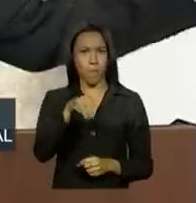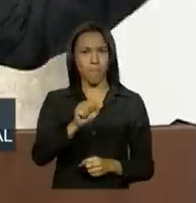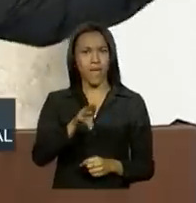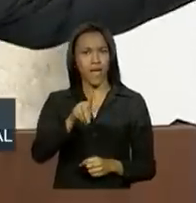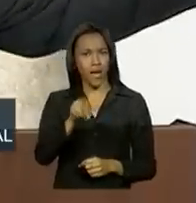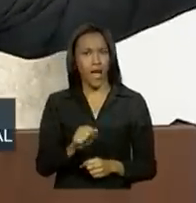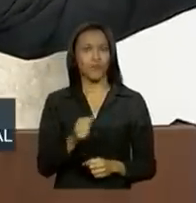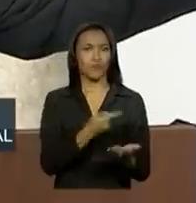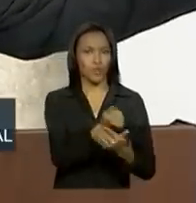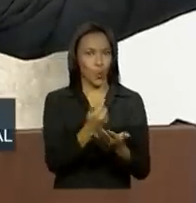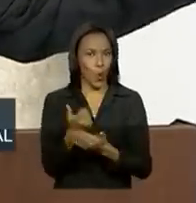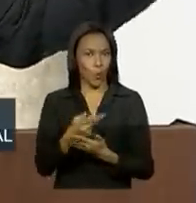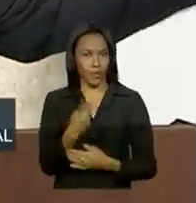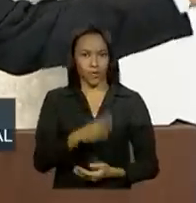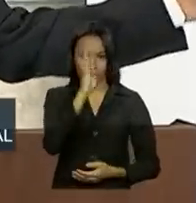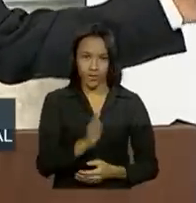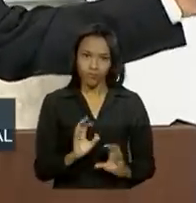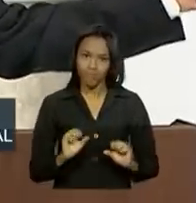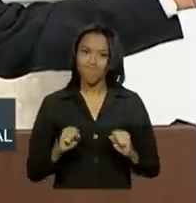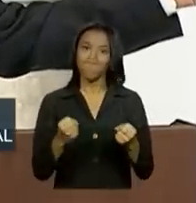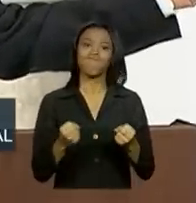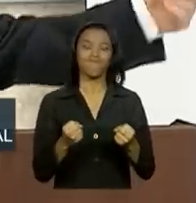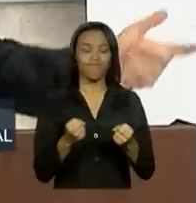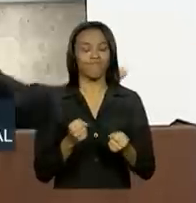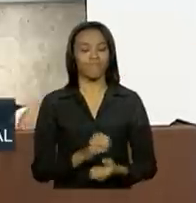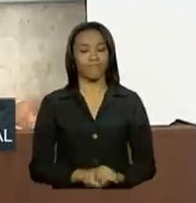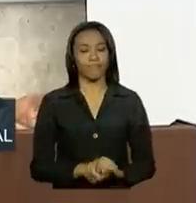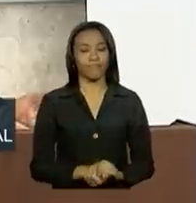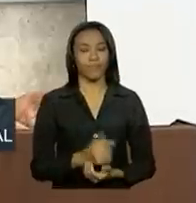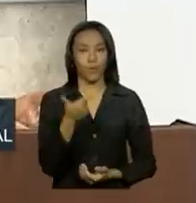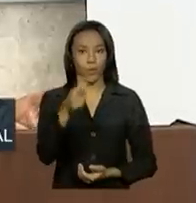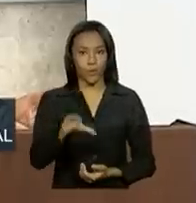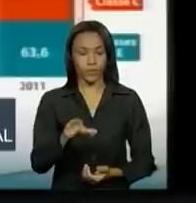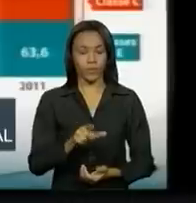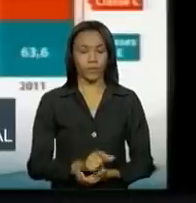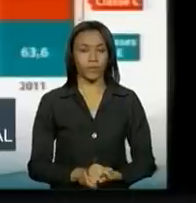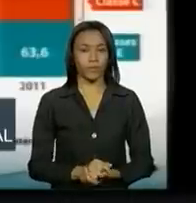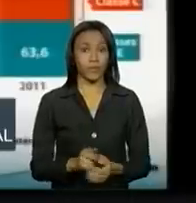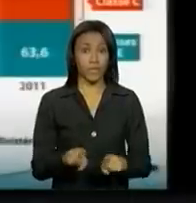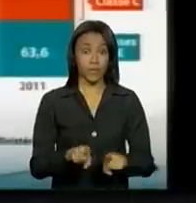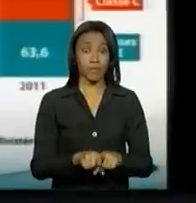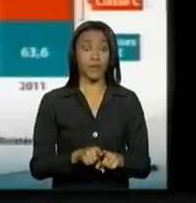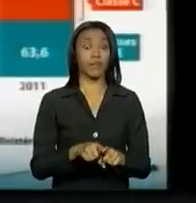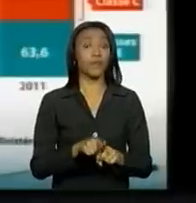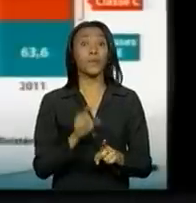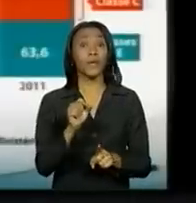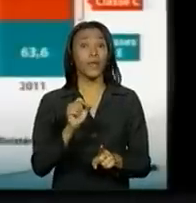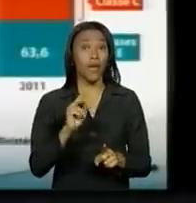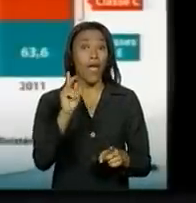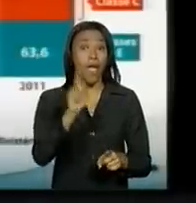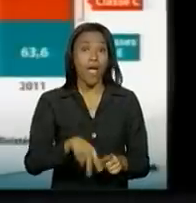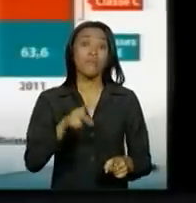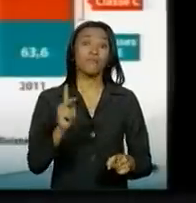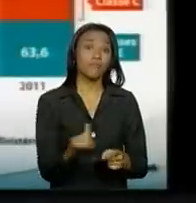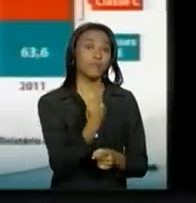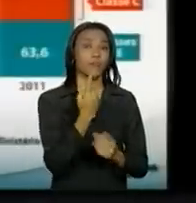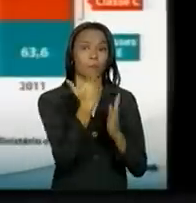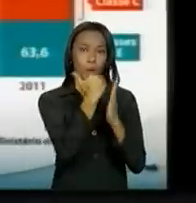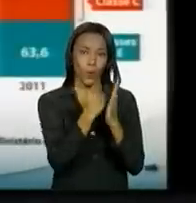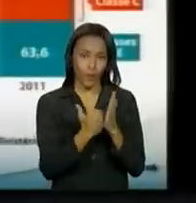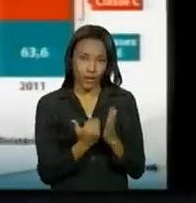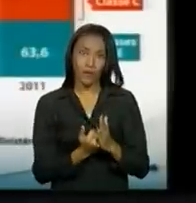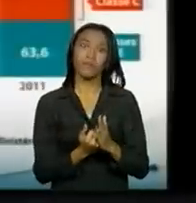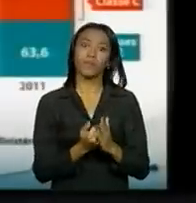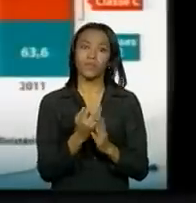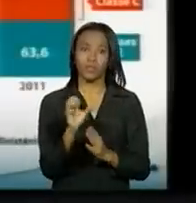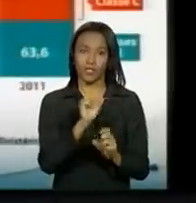consumidor, que se deve, parte, passa adiante, aos programas sociais, ao aumento do